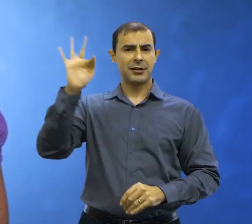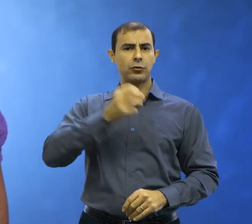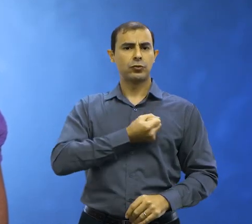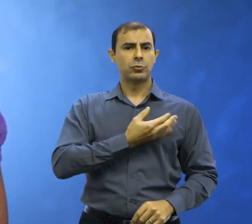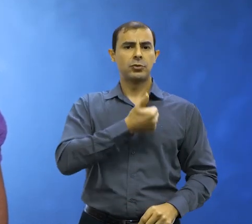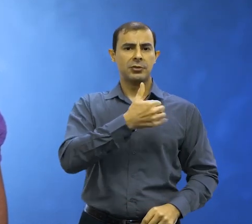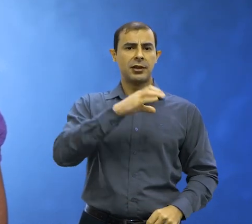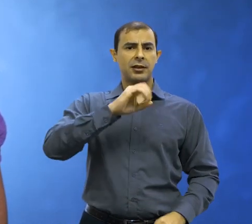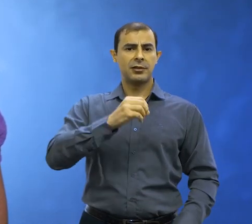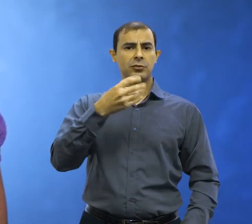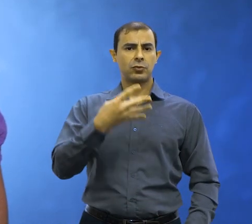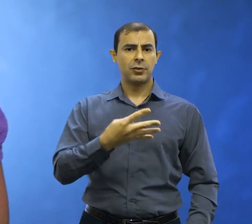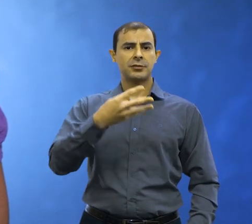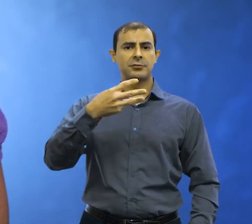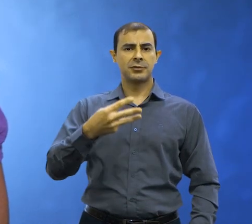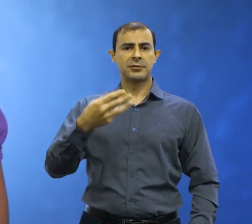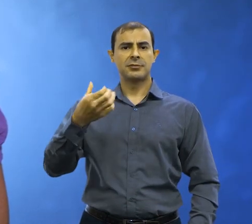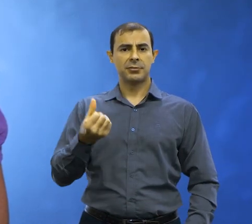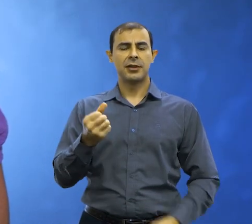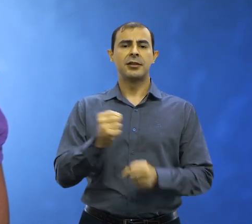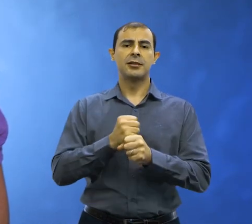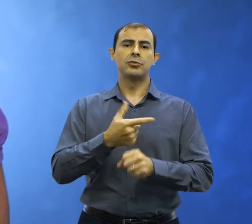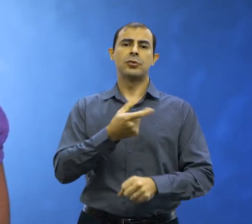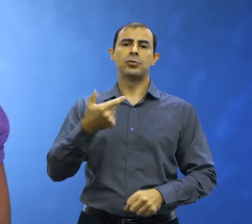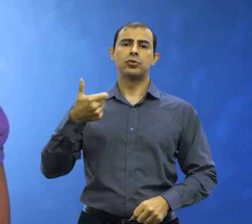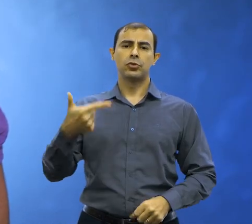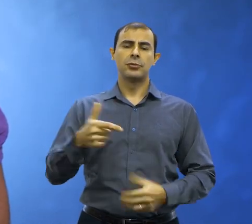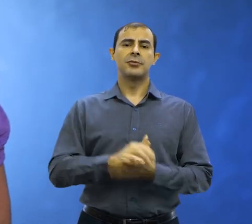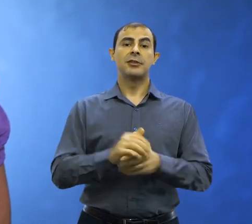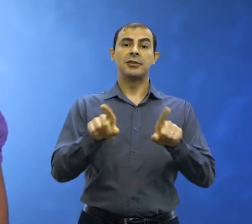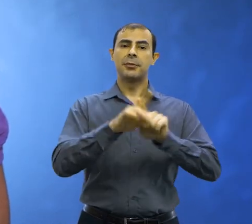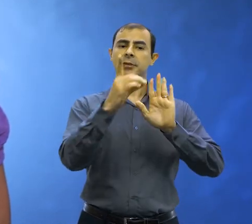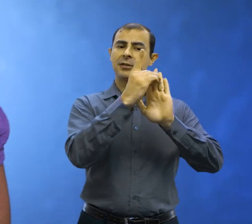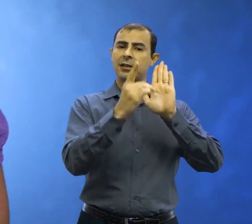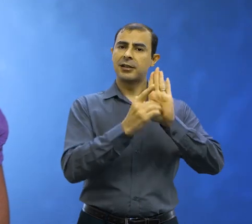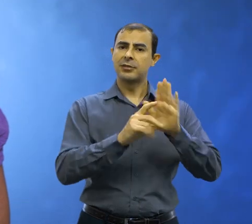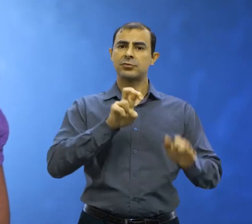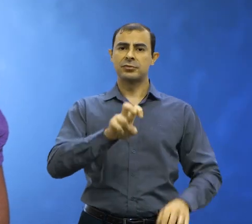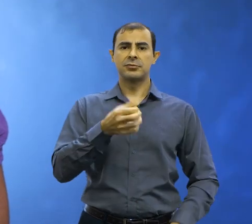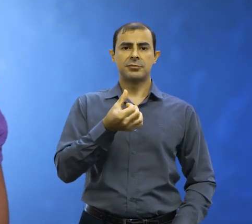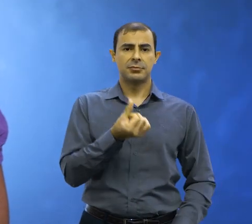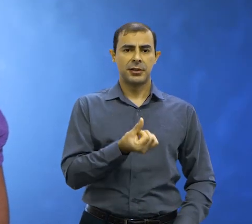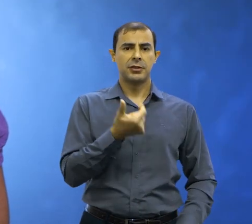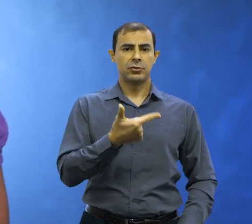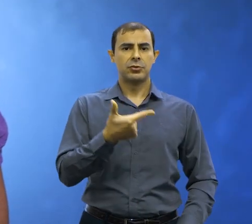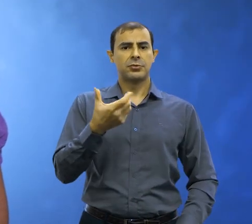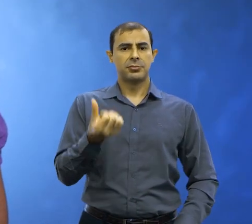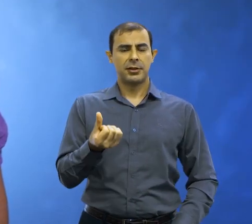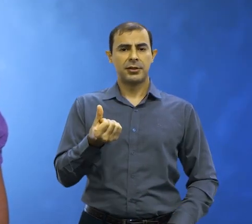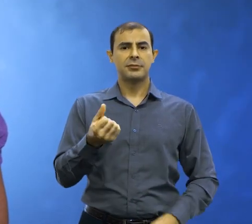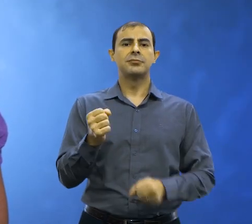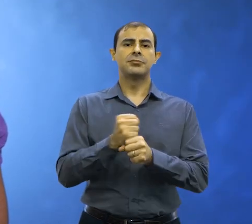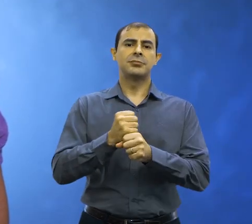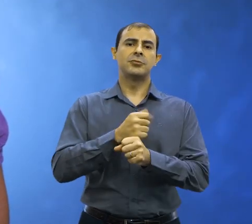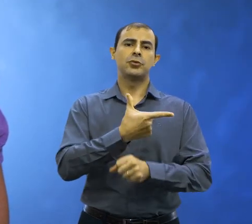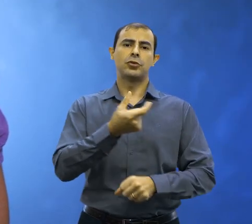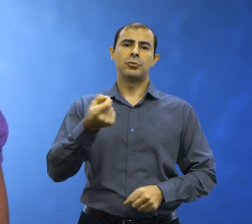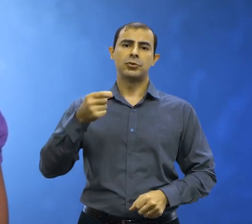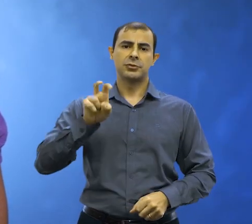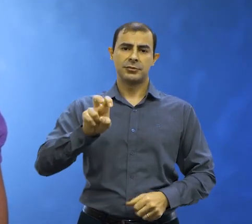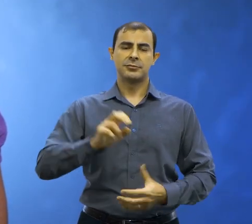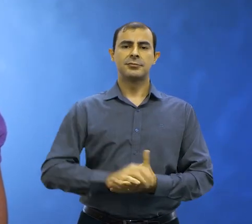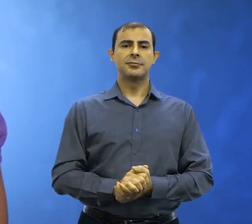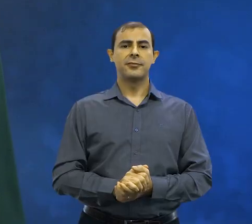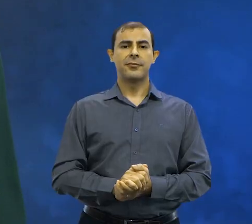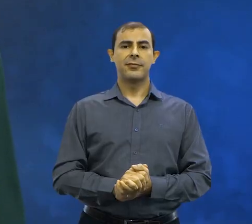.436 de 2002 e no Decreto Legislativo 5.626 de